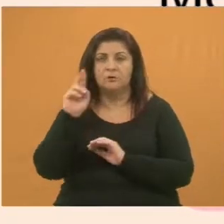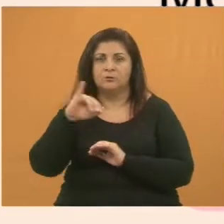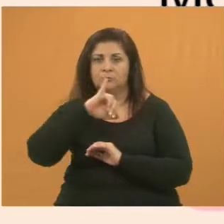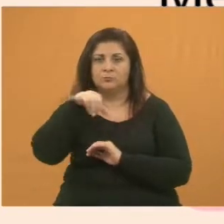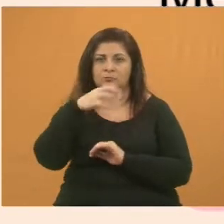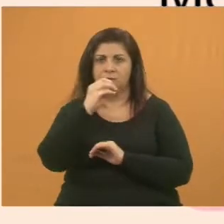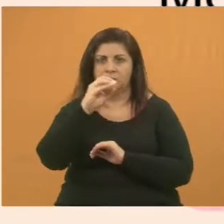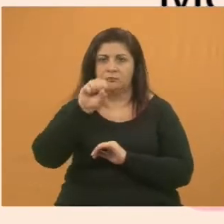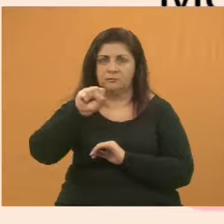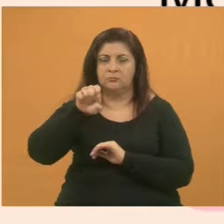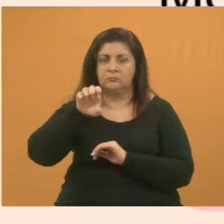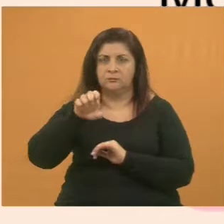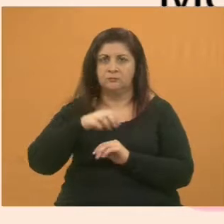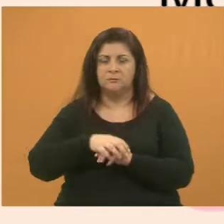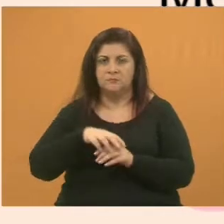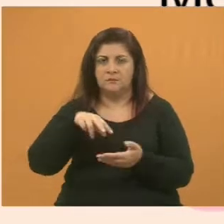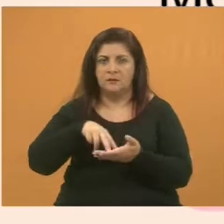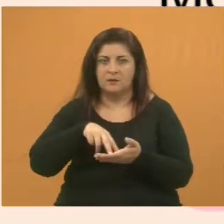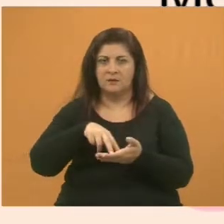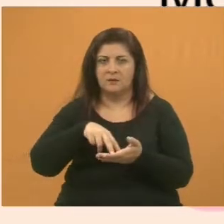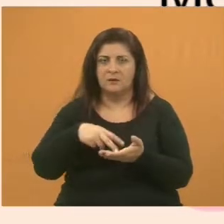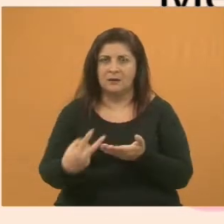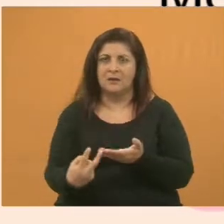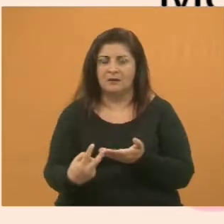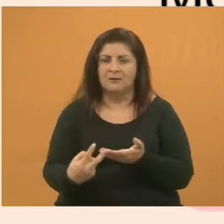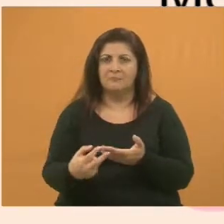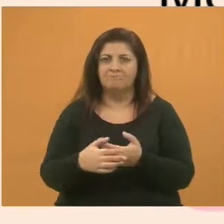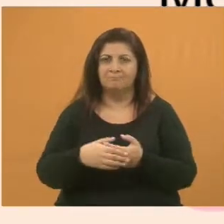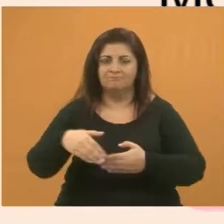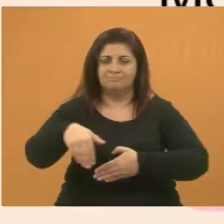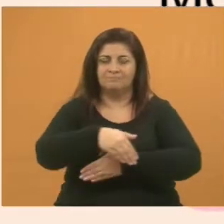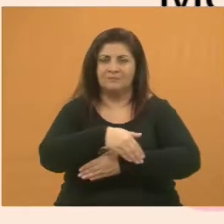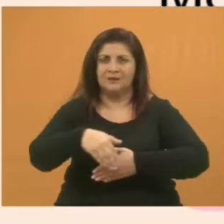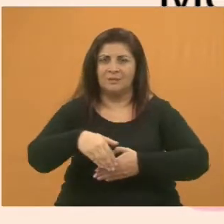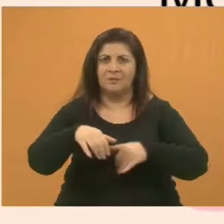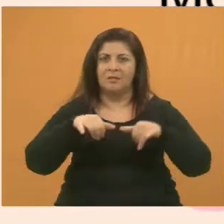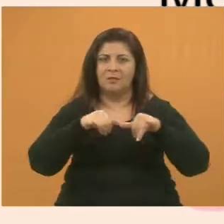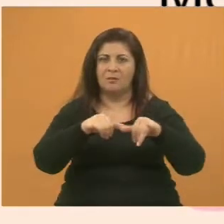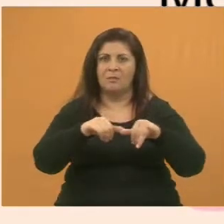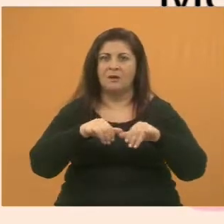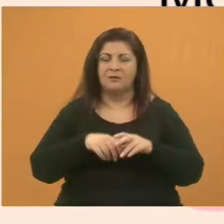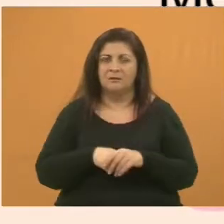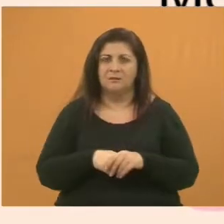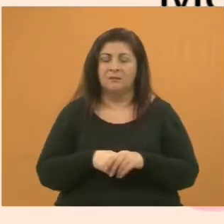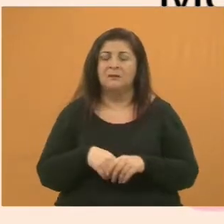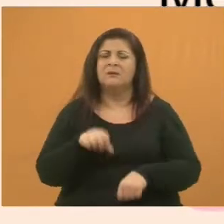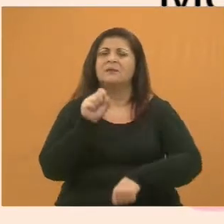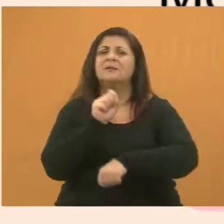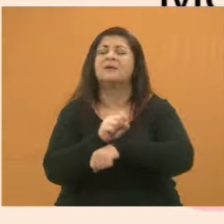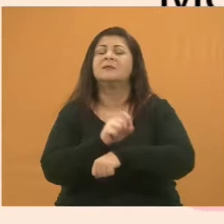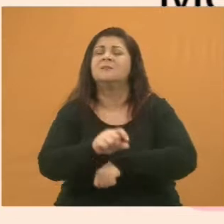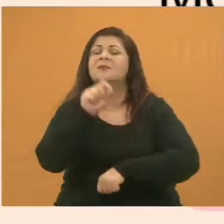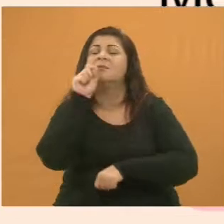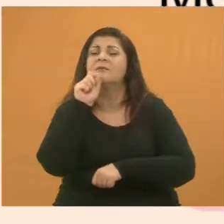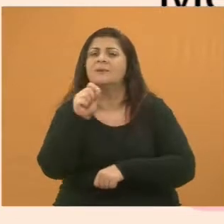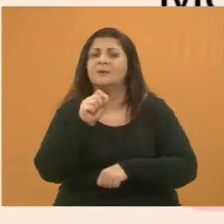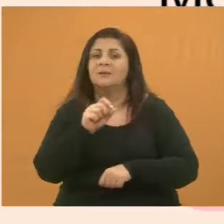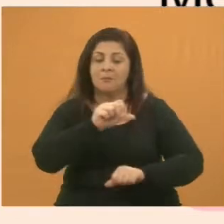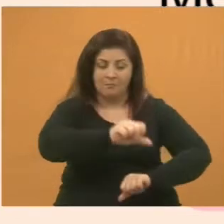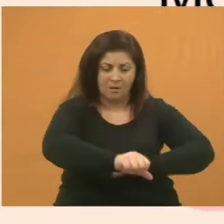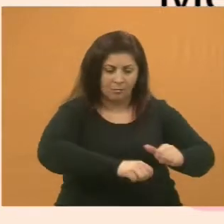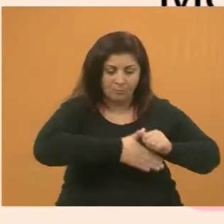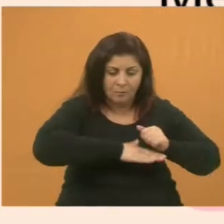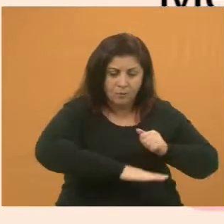tombo naquela calçada lá do Mercadão. Eu quero saber o que estão esperando para trocar esse